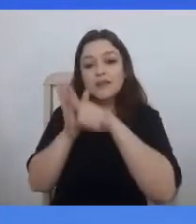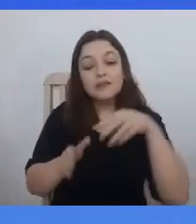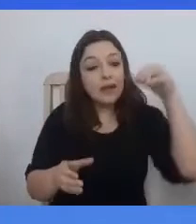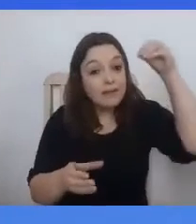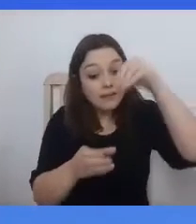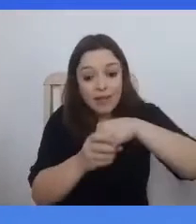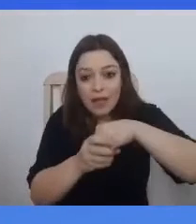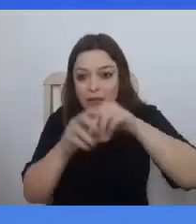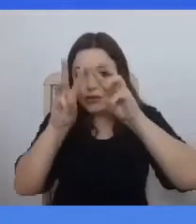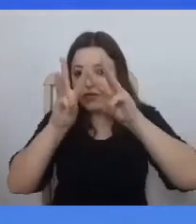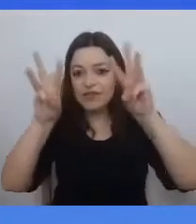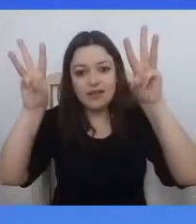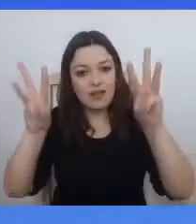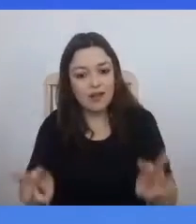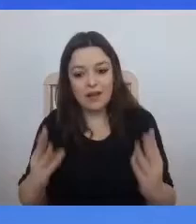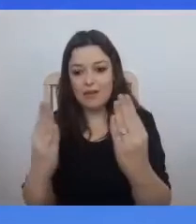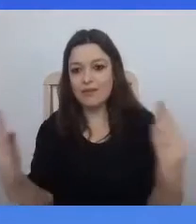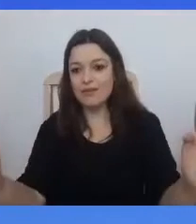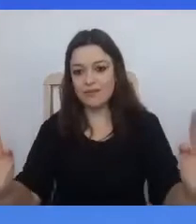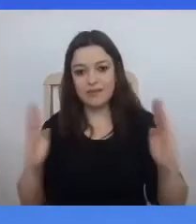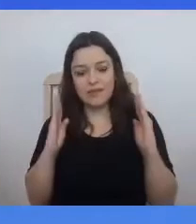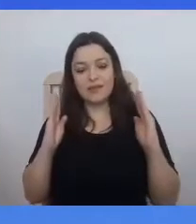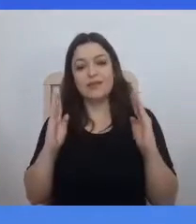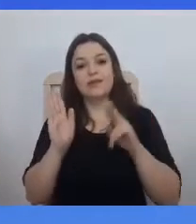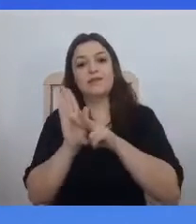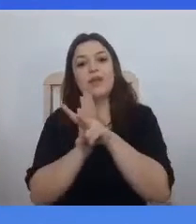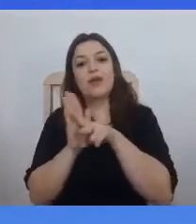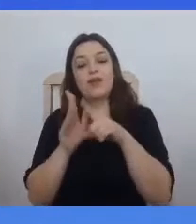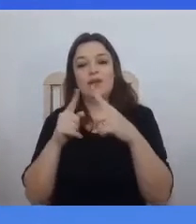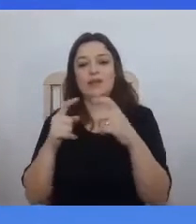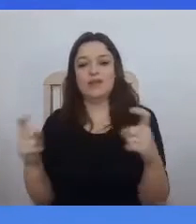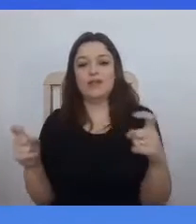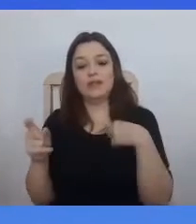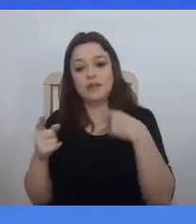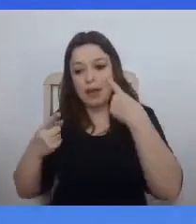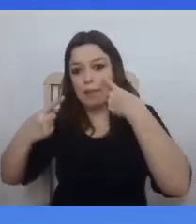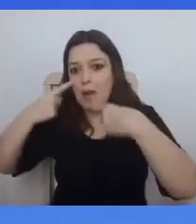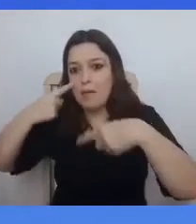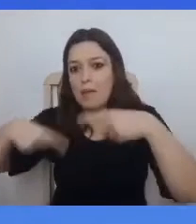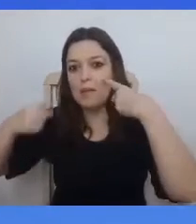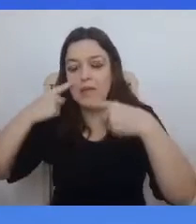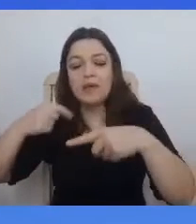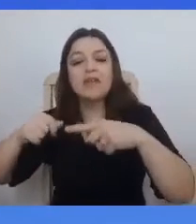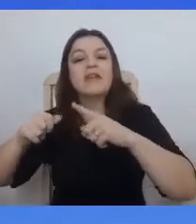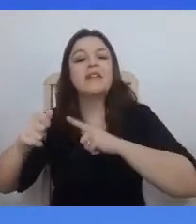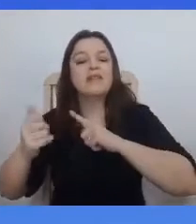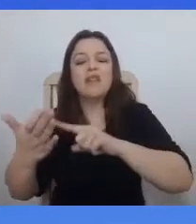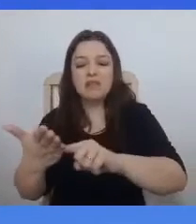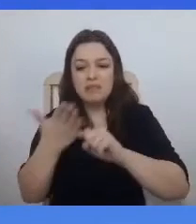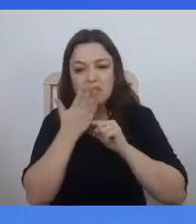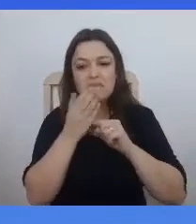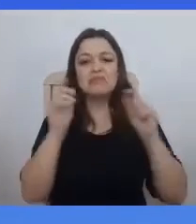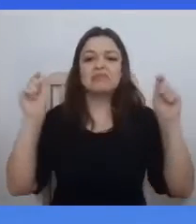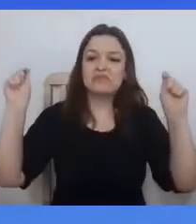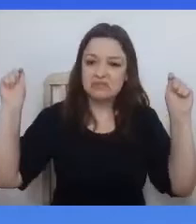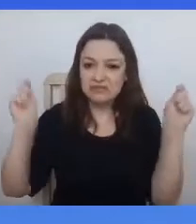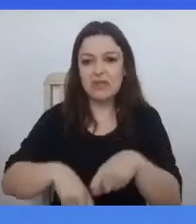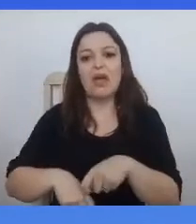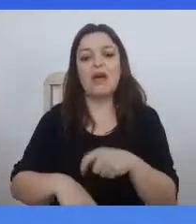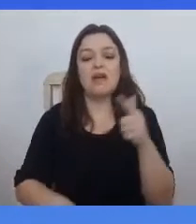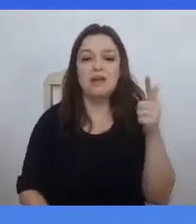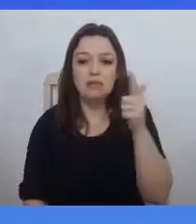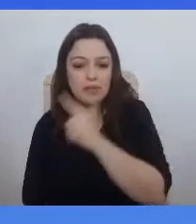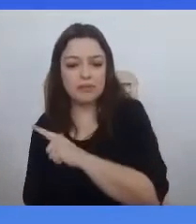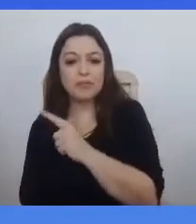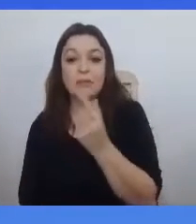universidade, no nosso setor de ciências biológicas, e que mostram o caráter promissor, promissor, eficaz e barato e rápido,